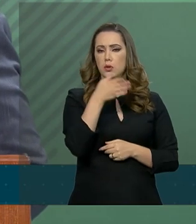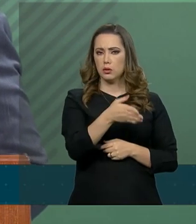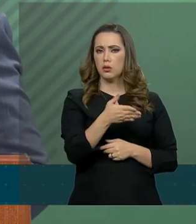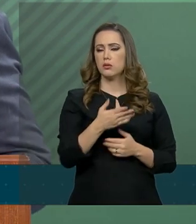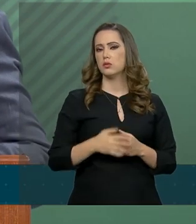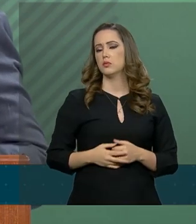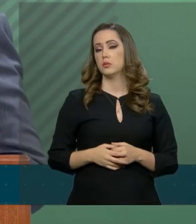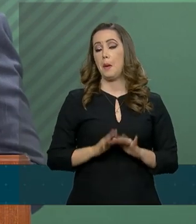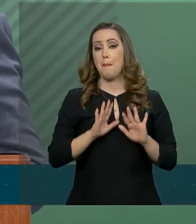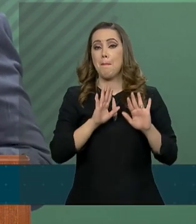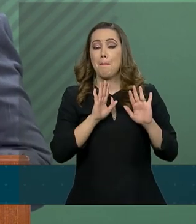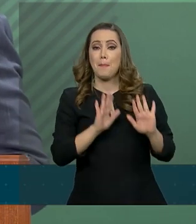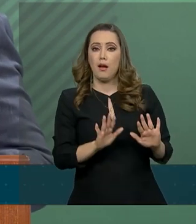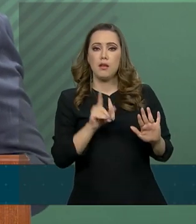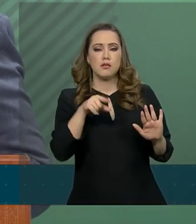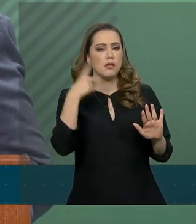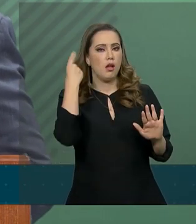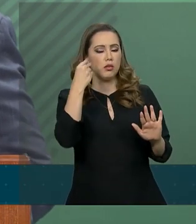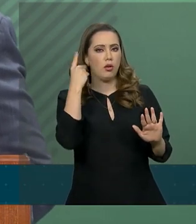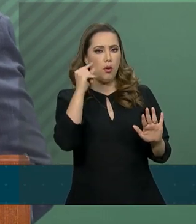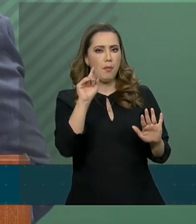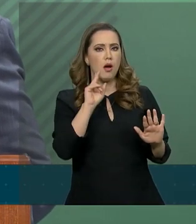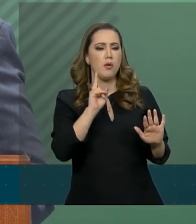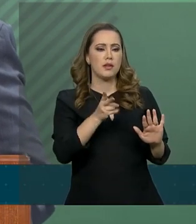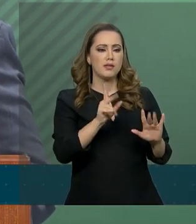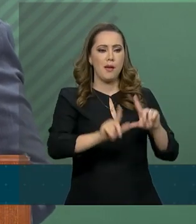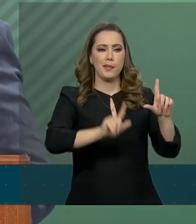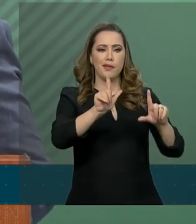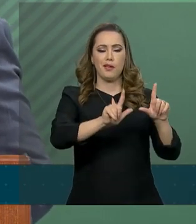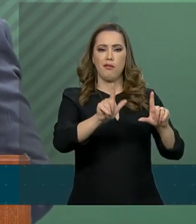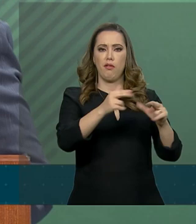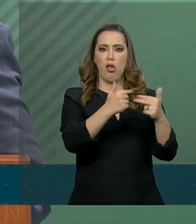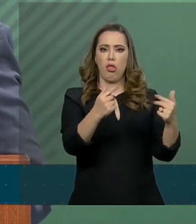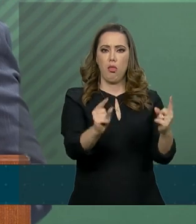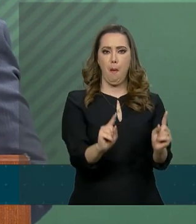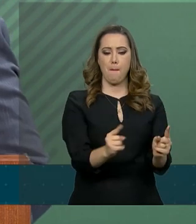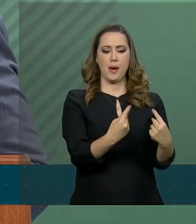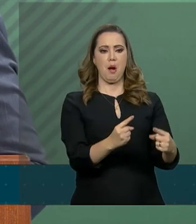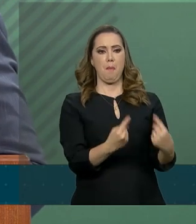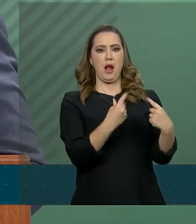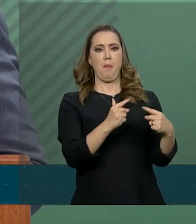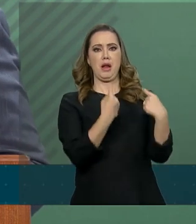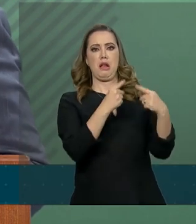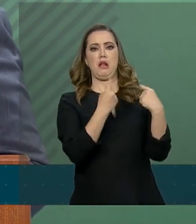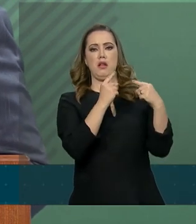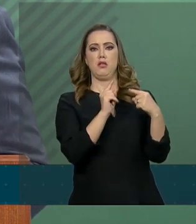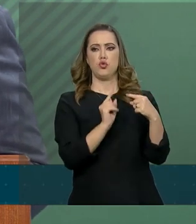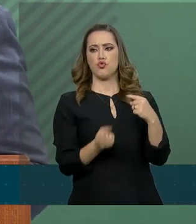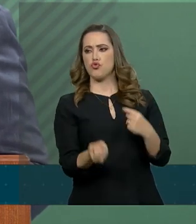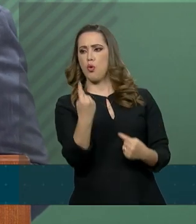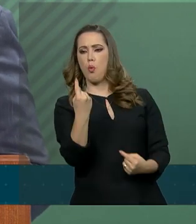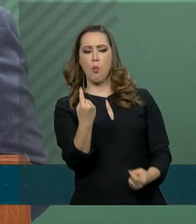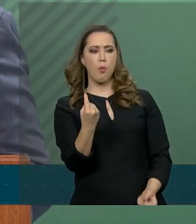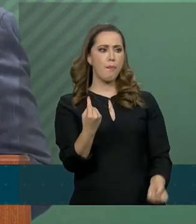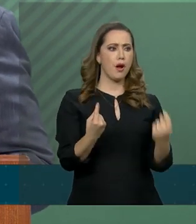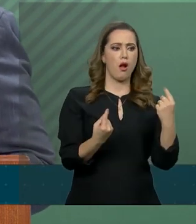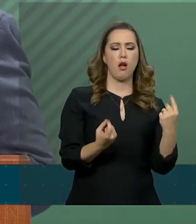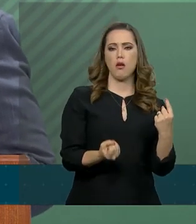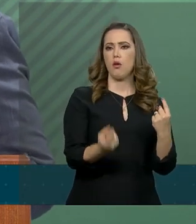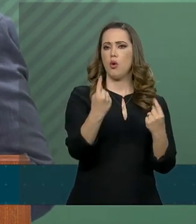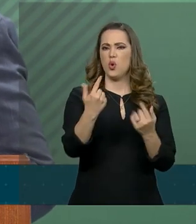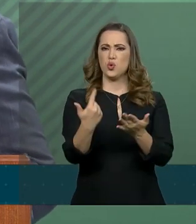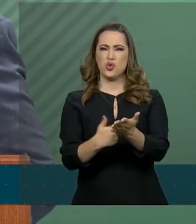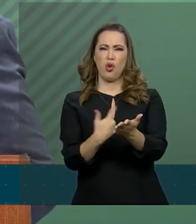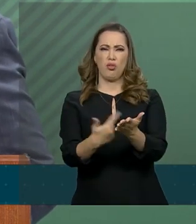conta. Não obstante, é natural que ataques, muitas vezes, pontuados e sob pontos que não